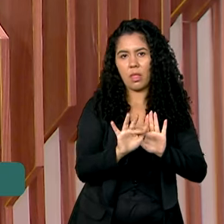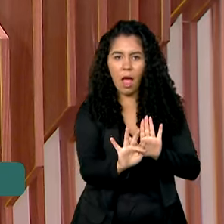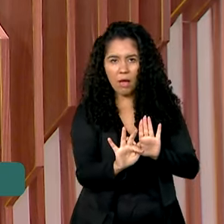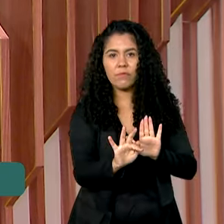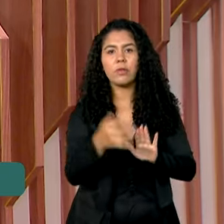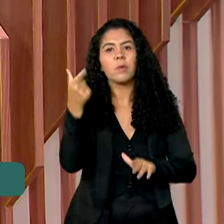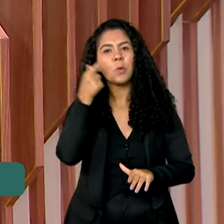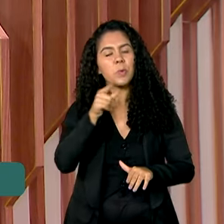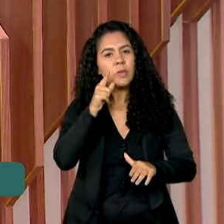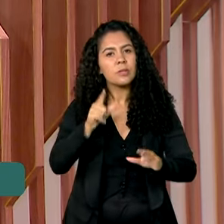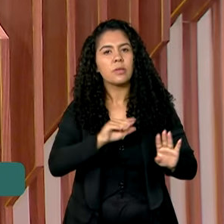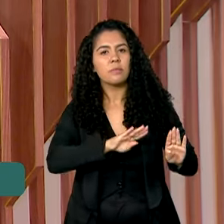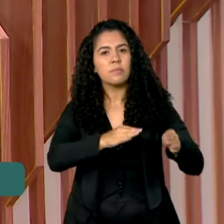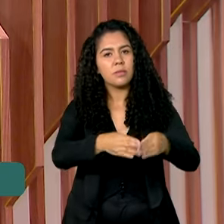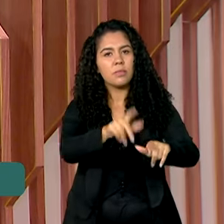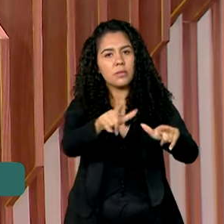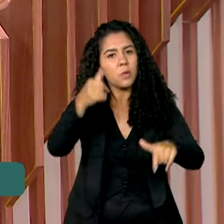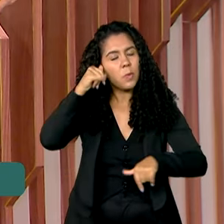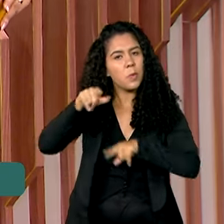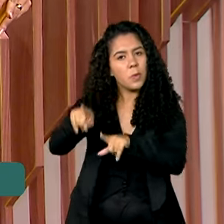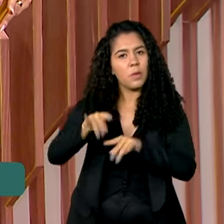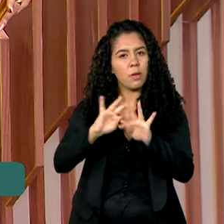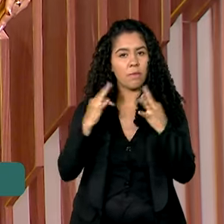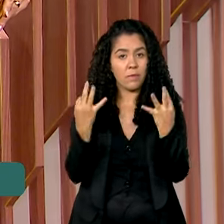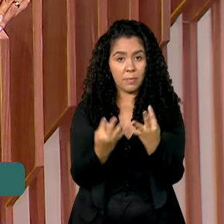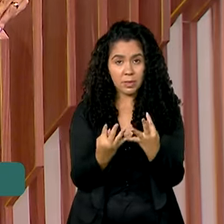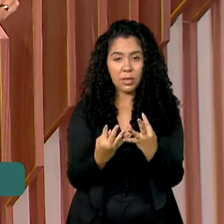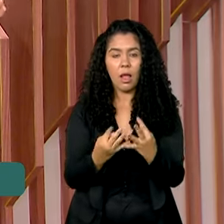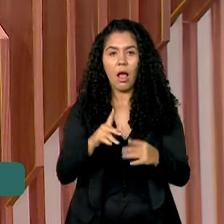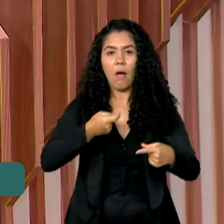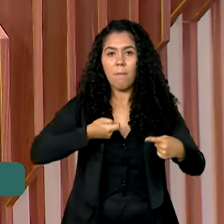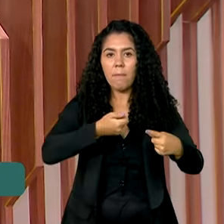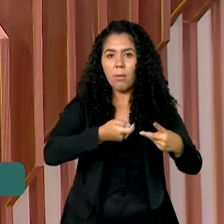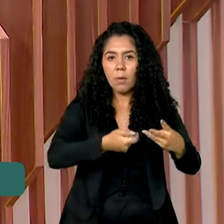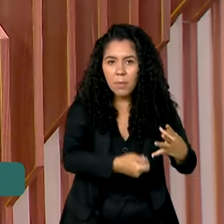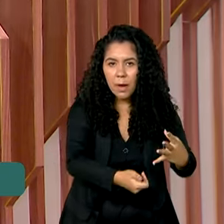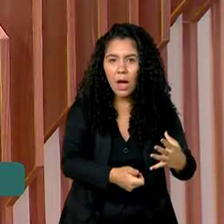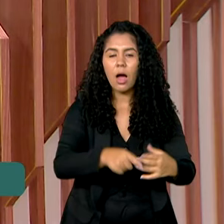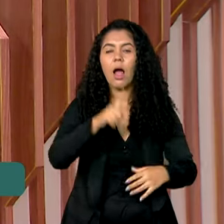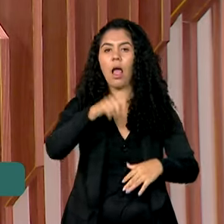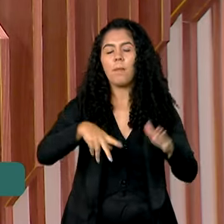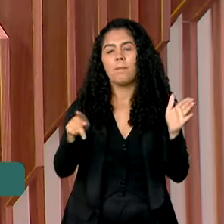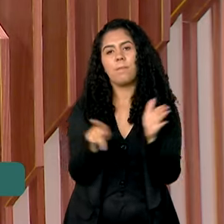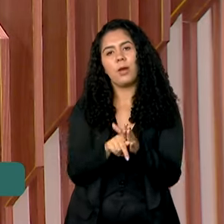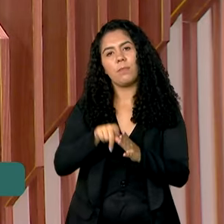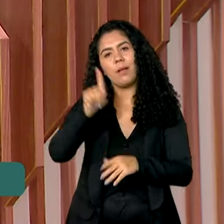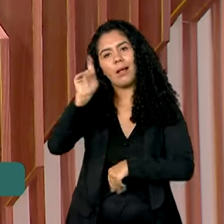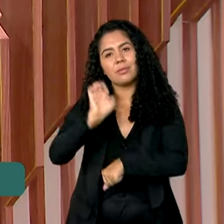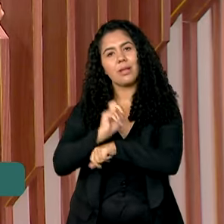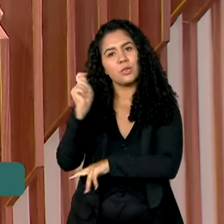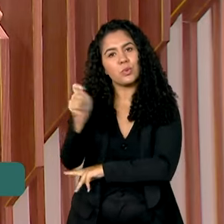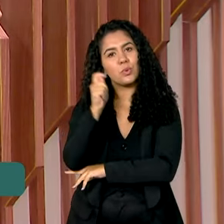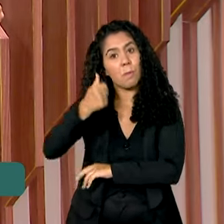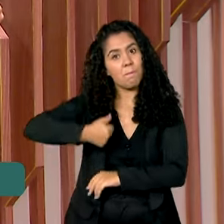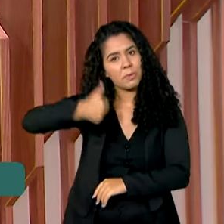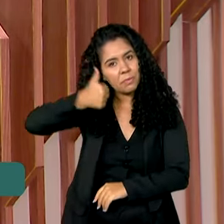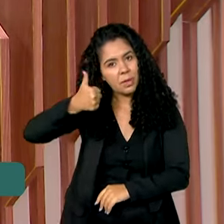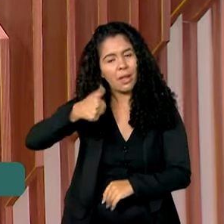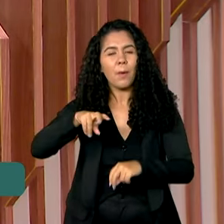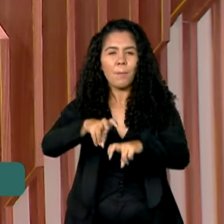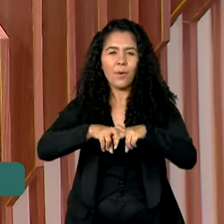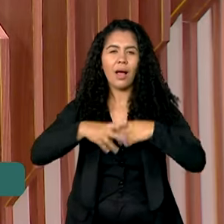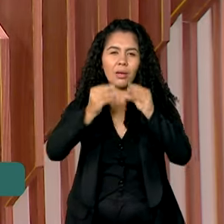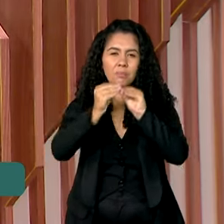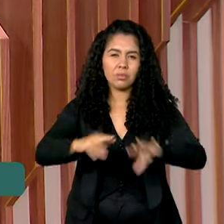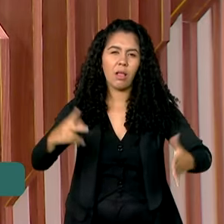que chega para os agricultores familiares. Os primeiros beneficiados vão ser os produtores do Rio Grande do Sul, que foram atingidos pelas